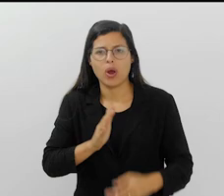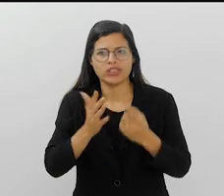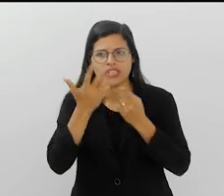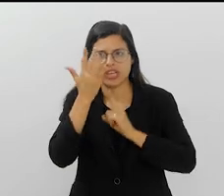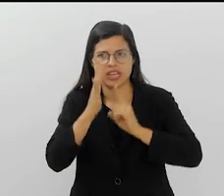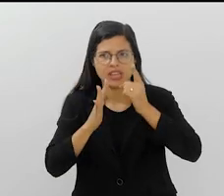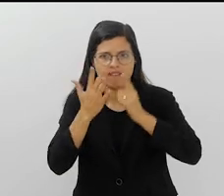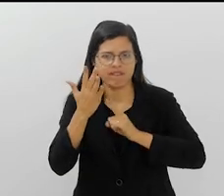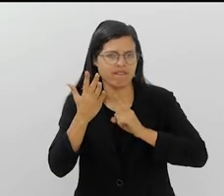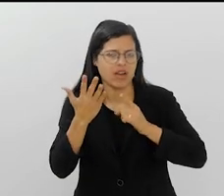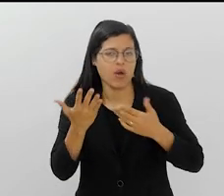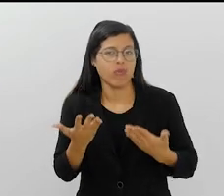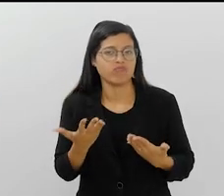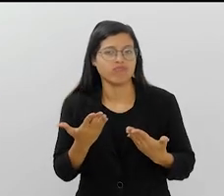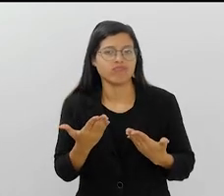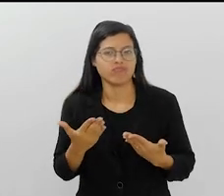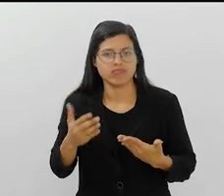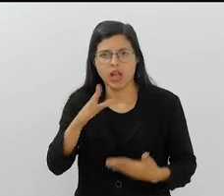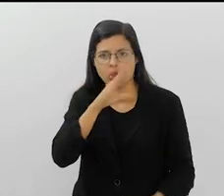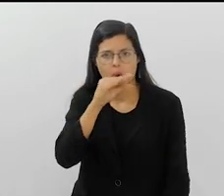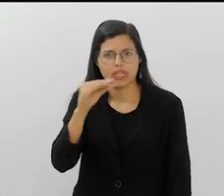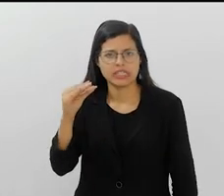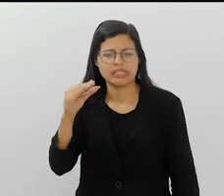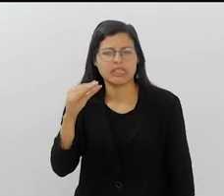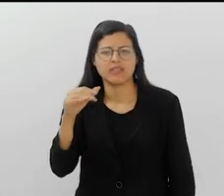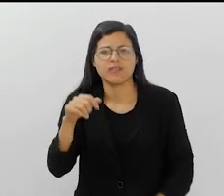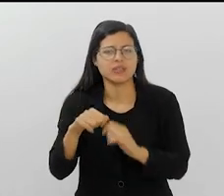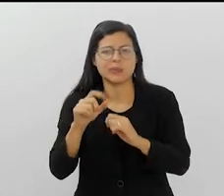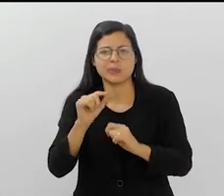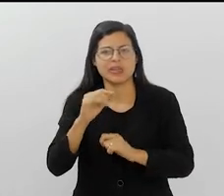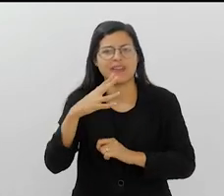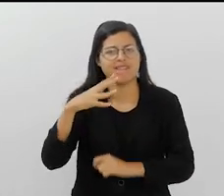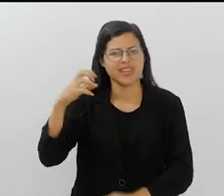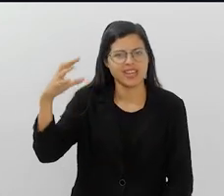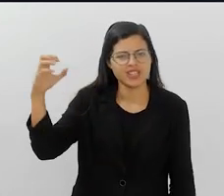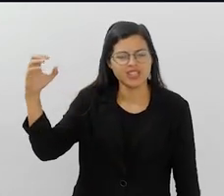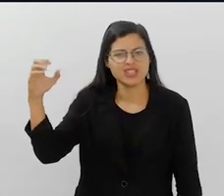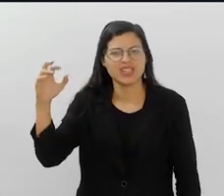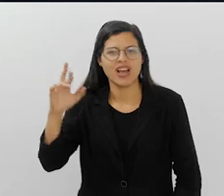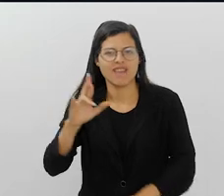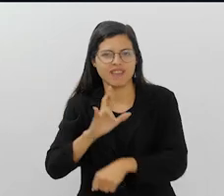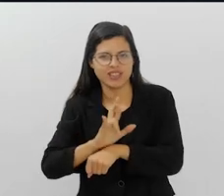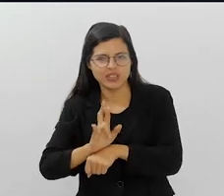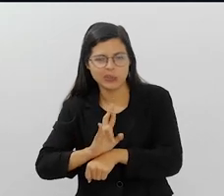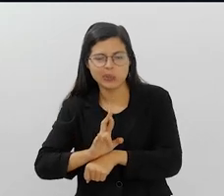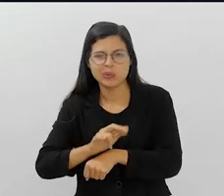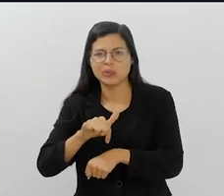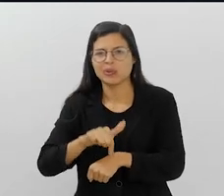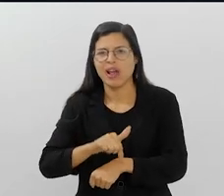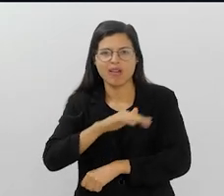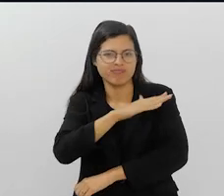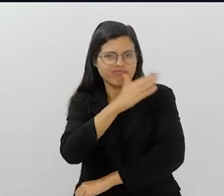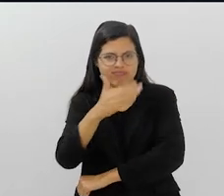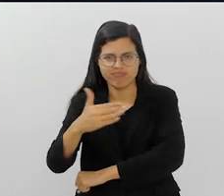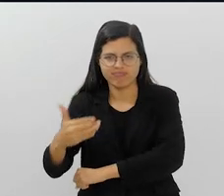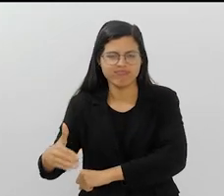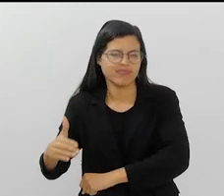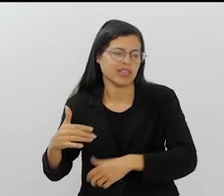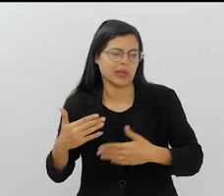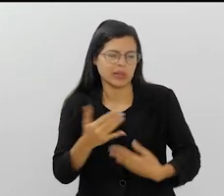especialmente de escola de samba. Então, na minha adolescência, eu viajava pra região dos lagos, especialmente pra região serrana do Rio e tudo mais.